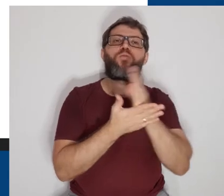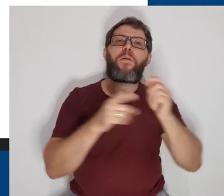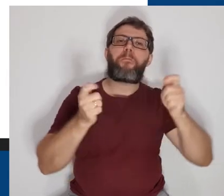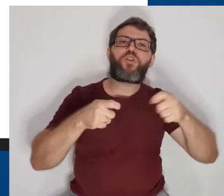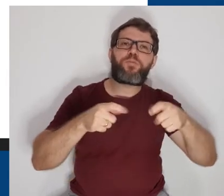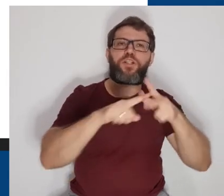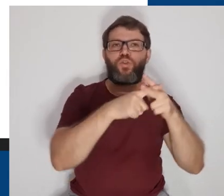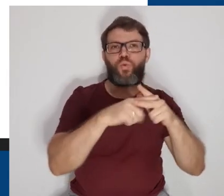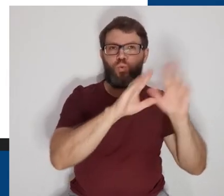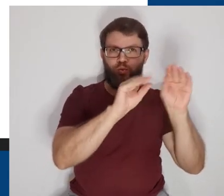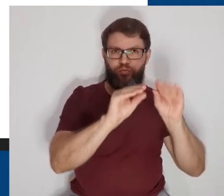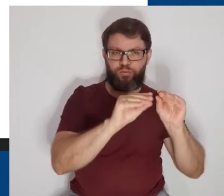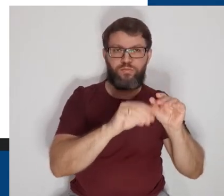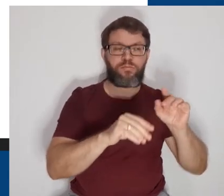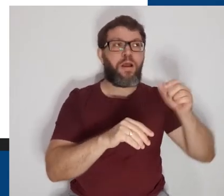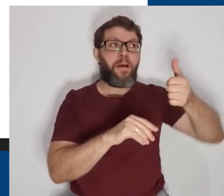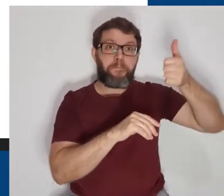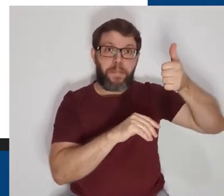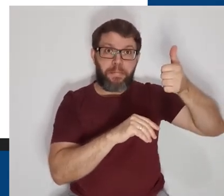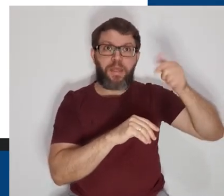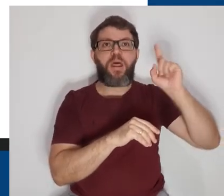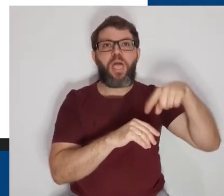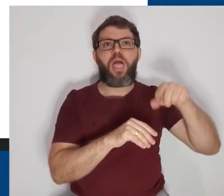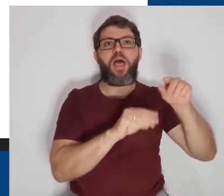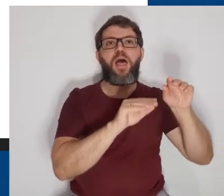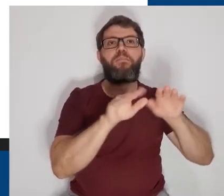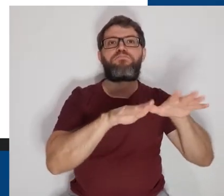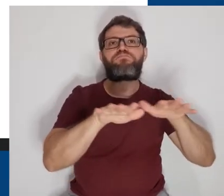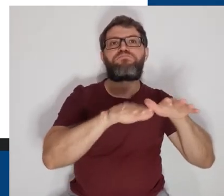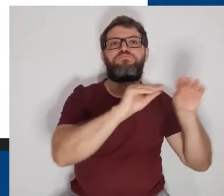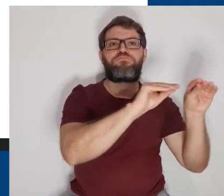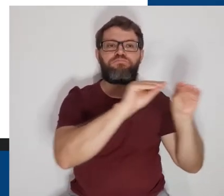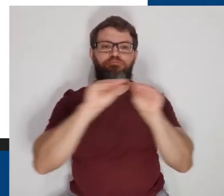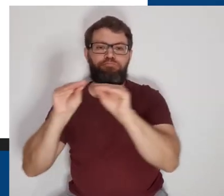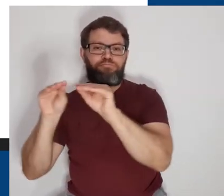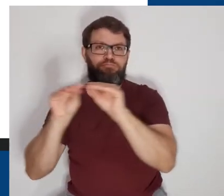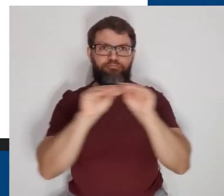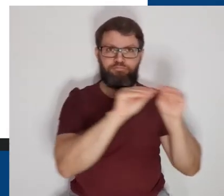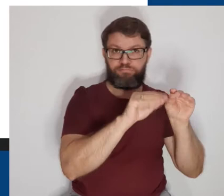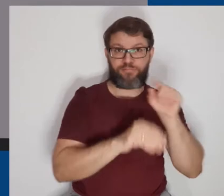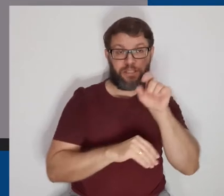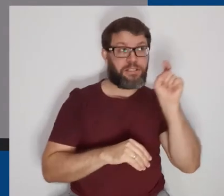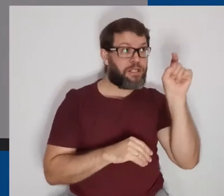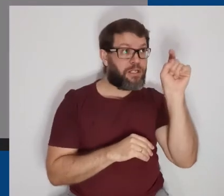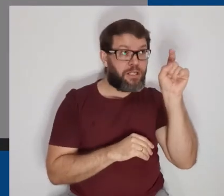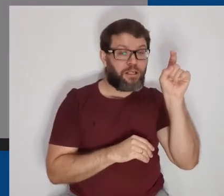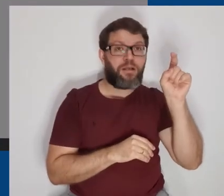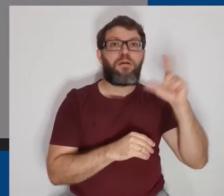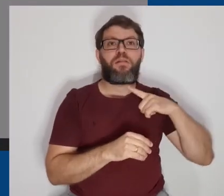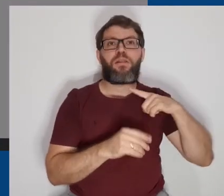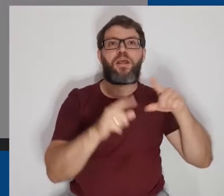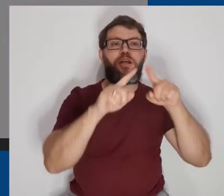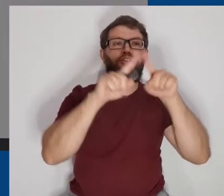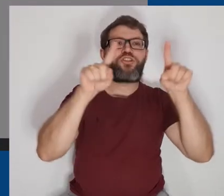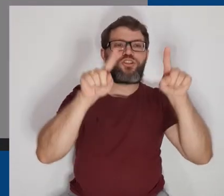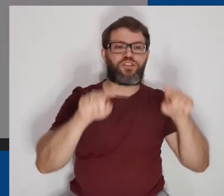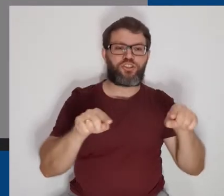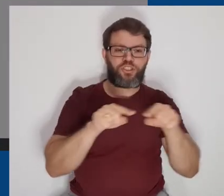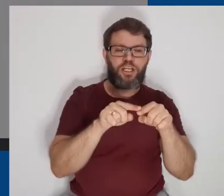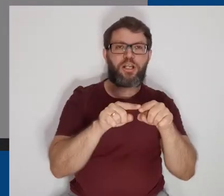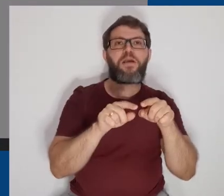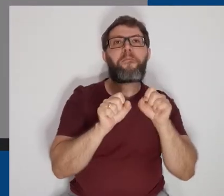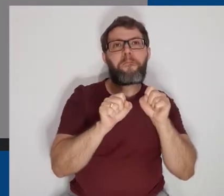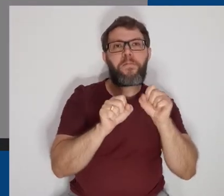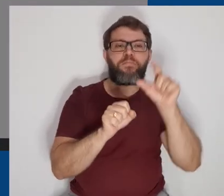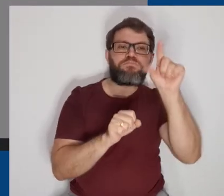configuração. A primeira configuração é a de mover a nossa turma. Depois de clicar, temos uma janela em que podemos